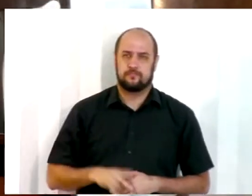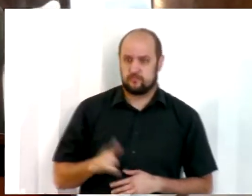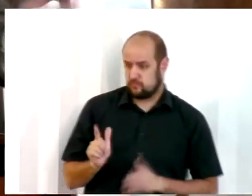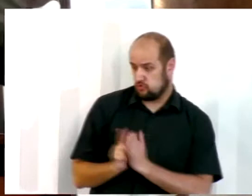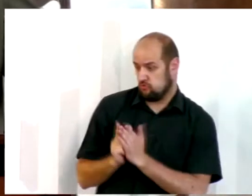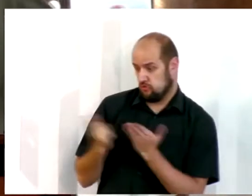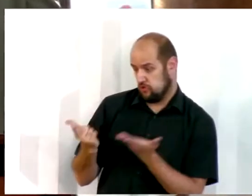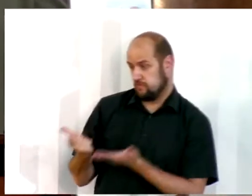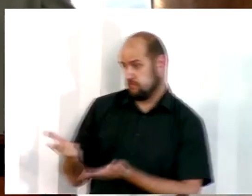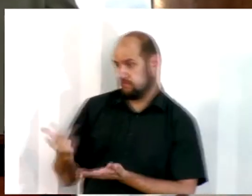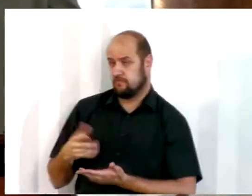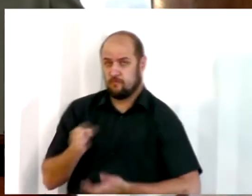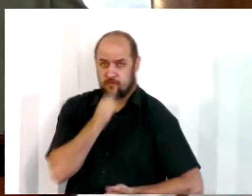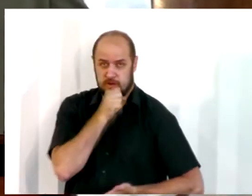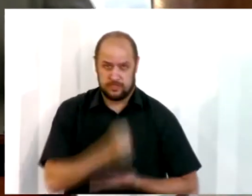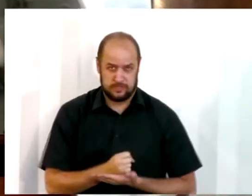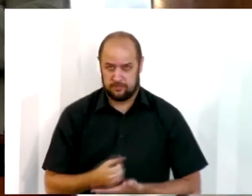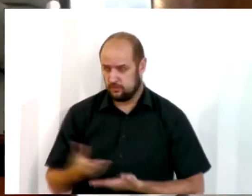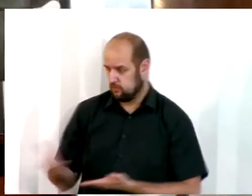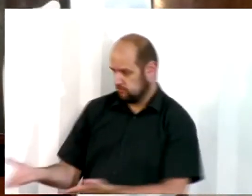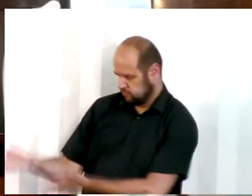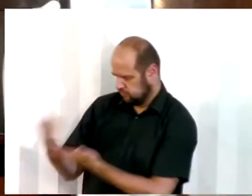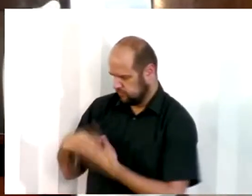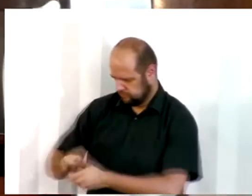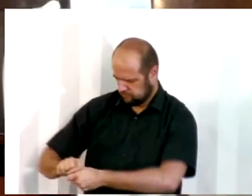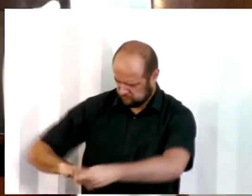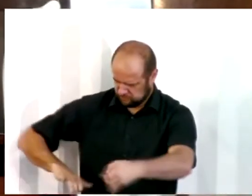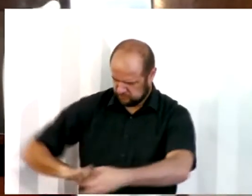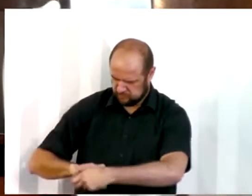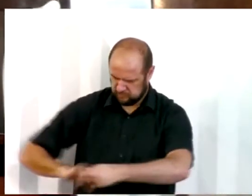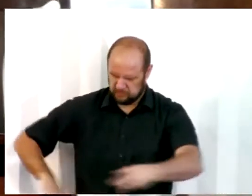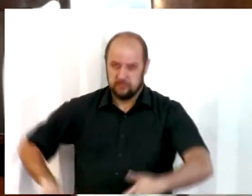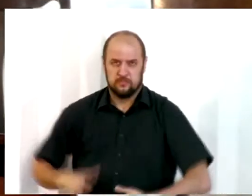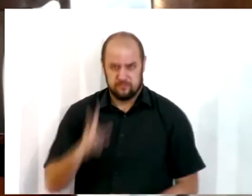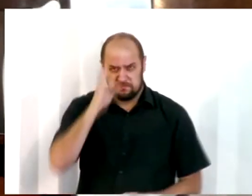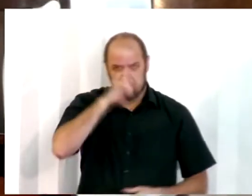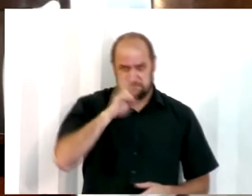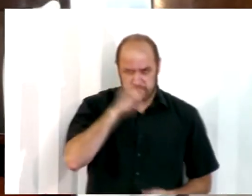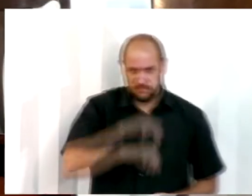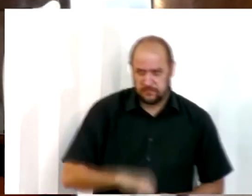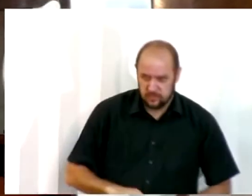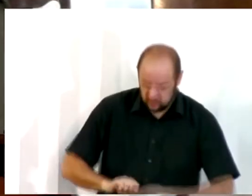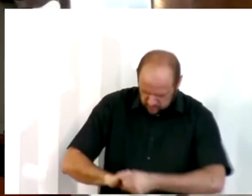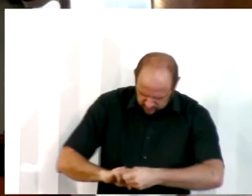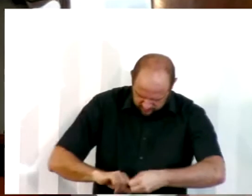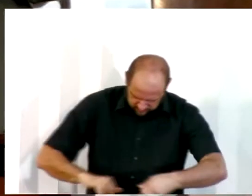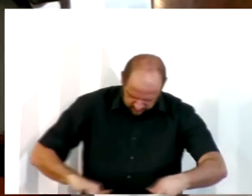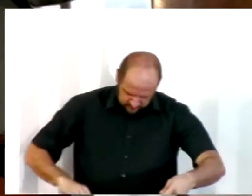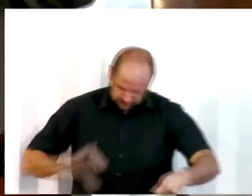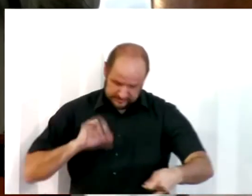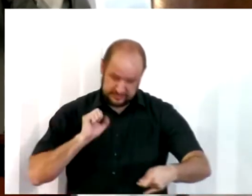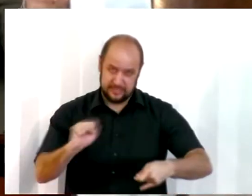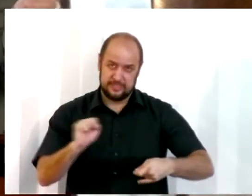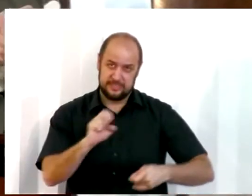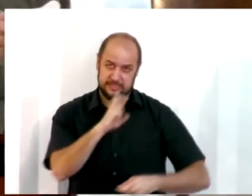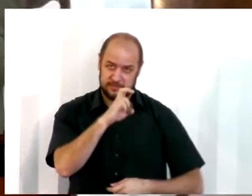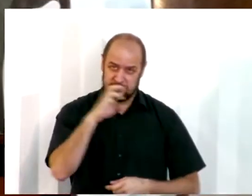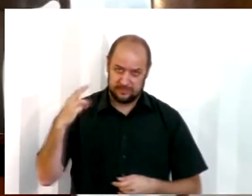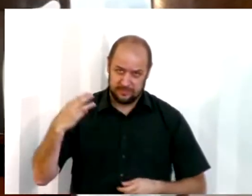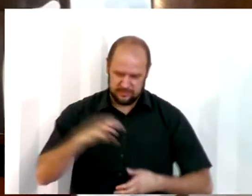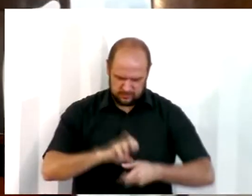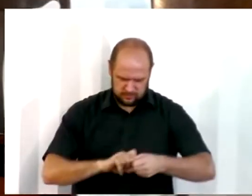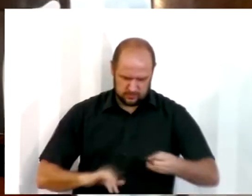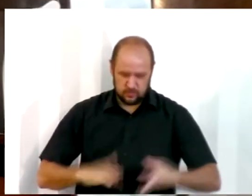ou talvez o Antigo Testamento, os rolos do livro, ele está lendo exatamente Isaías 53, e Deus leva